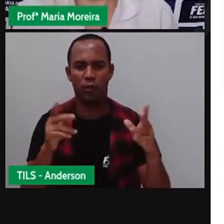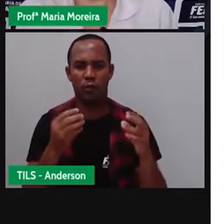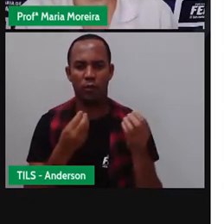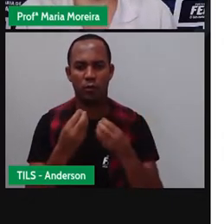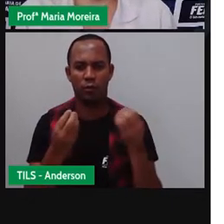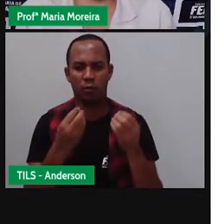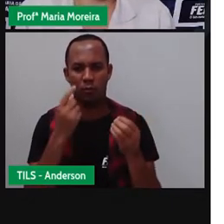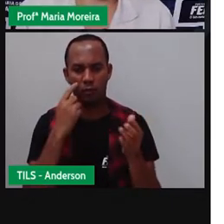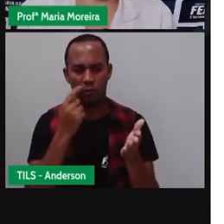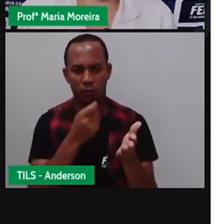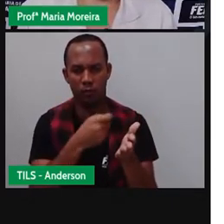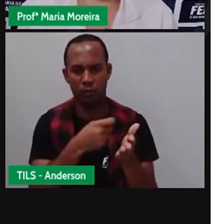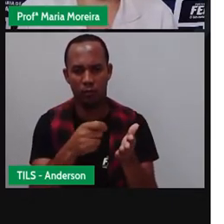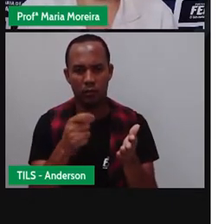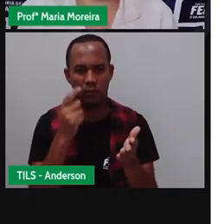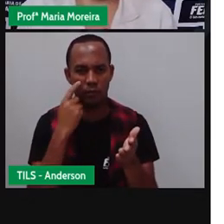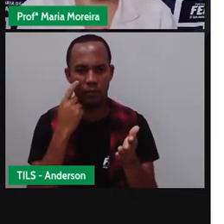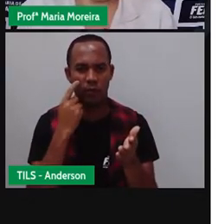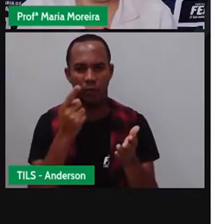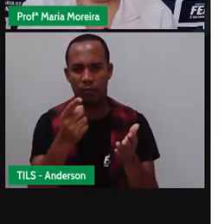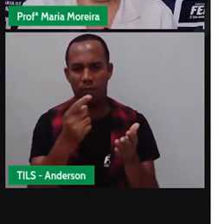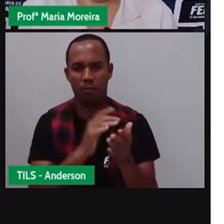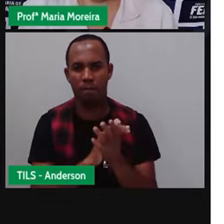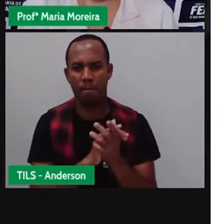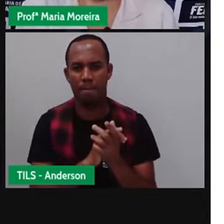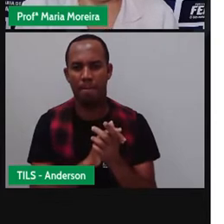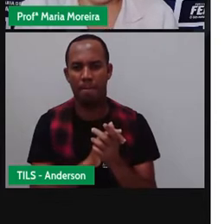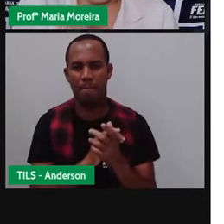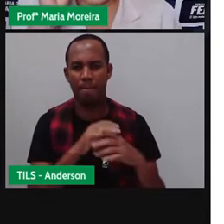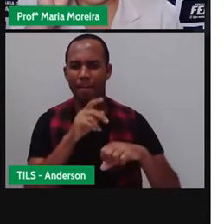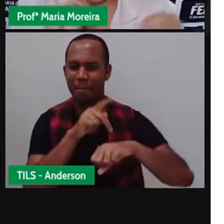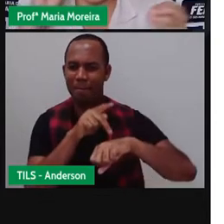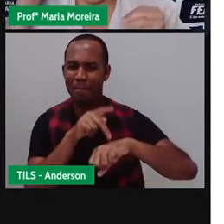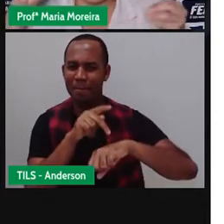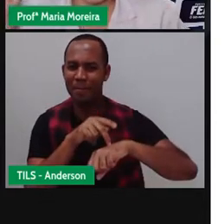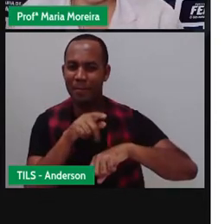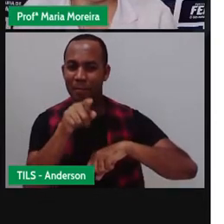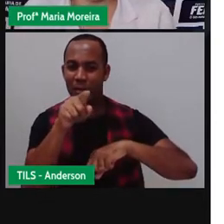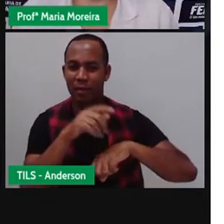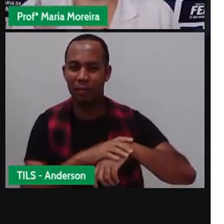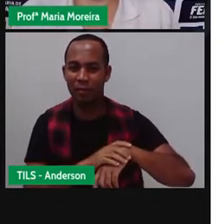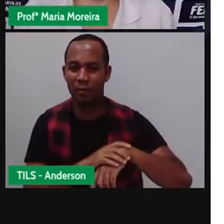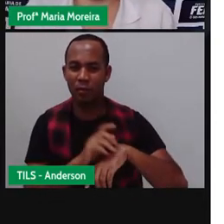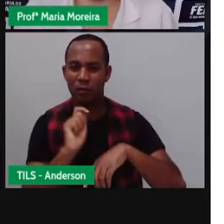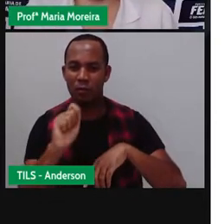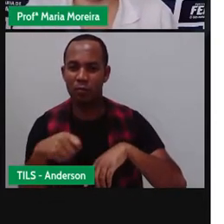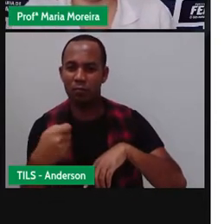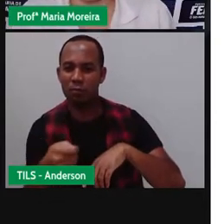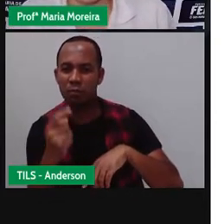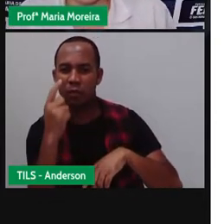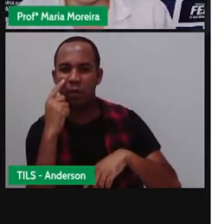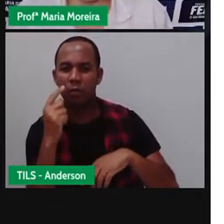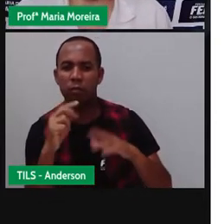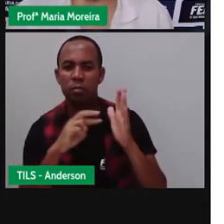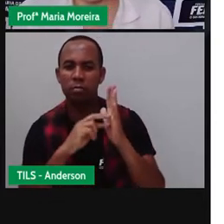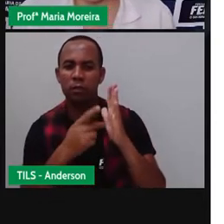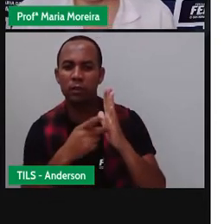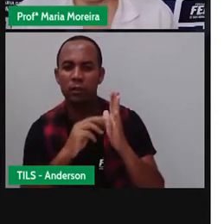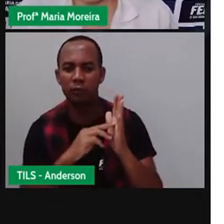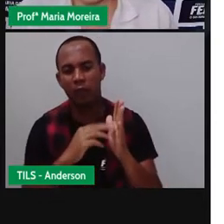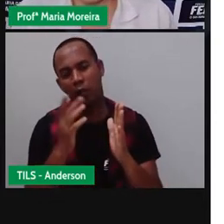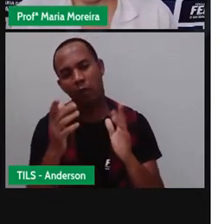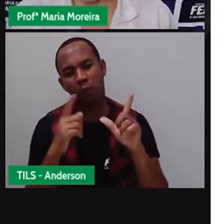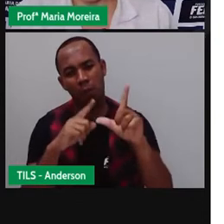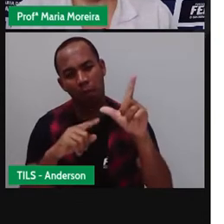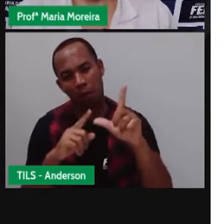Mas aí, é o quê? Em uma pedra, escrita com neiforme, né? E aí, cada símbolo desse corresponde aí a letras ou